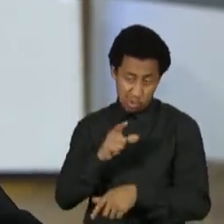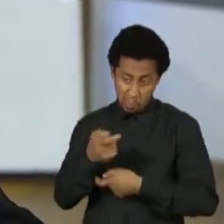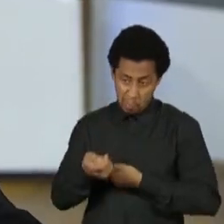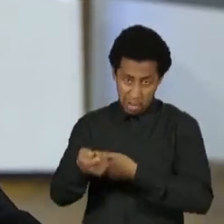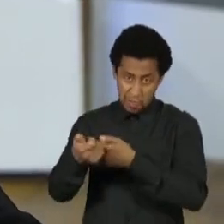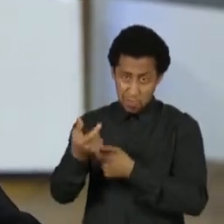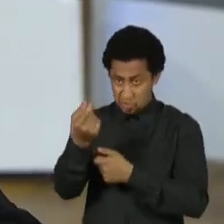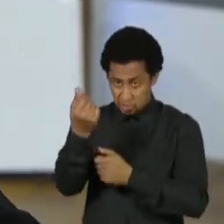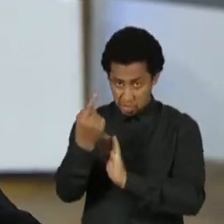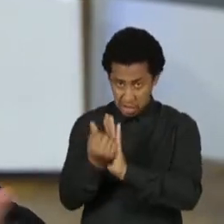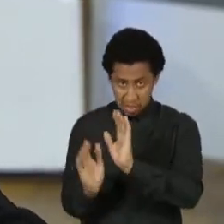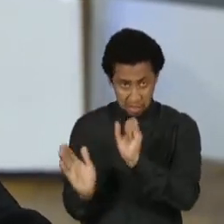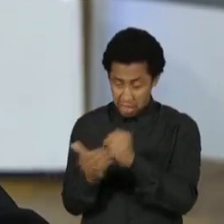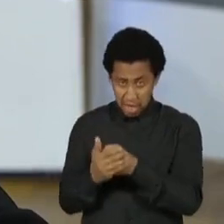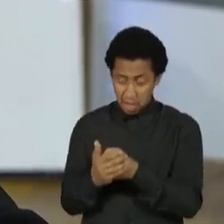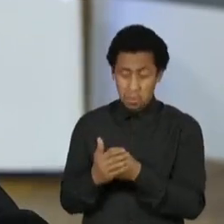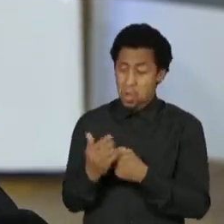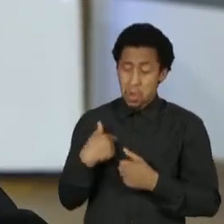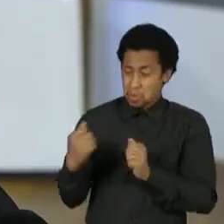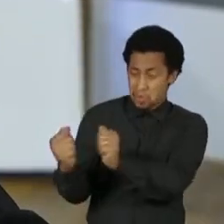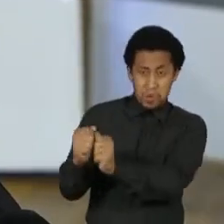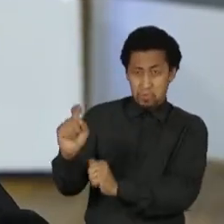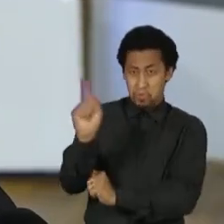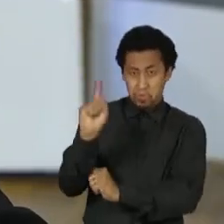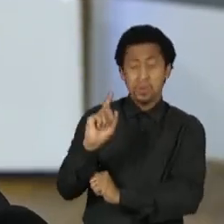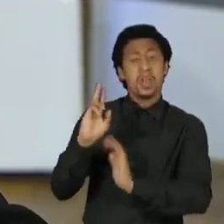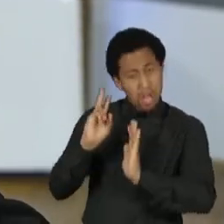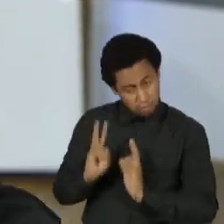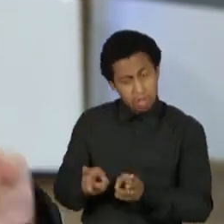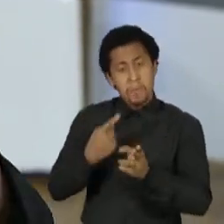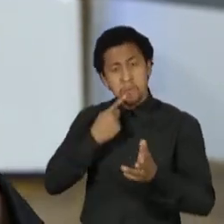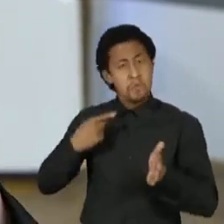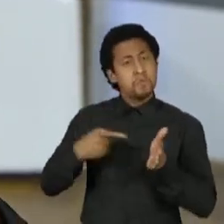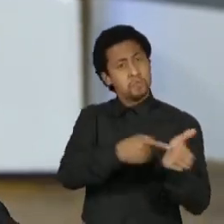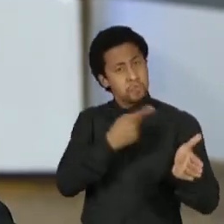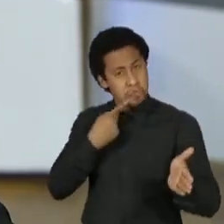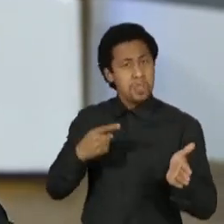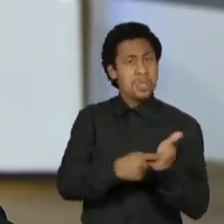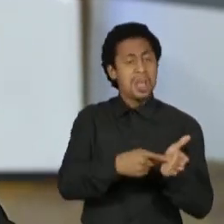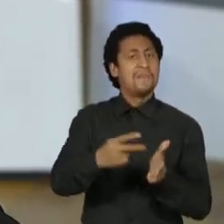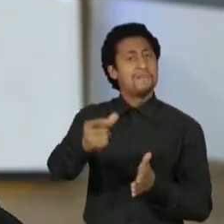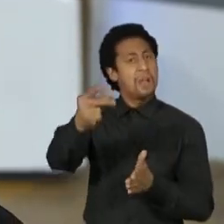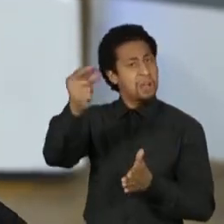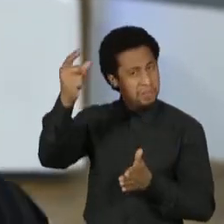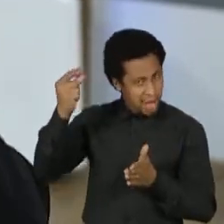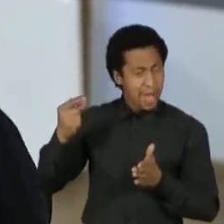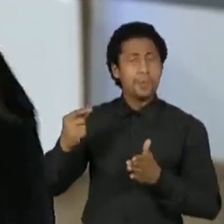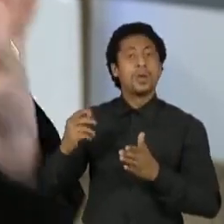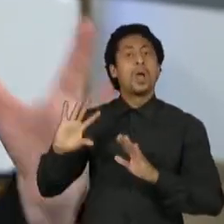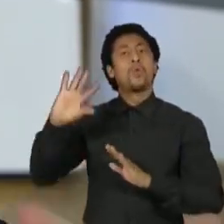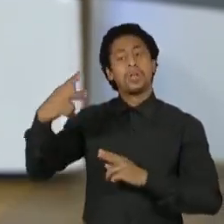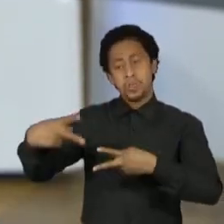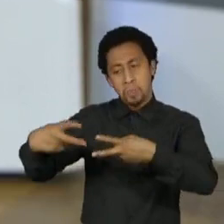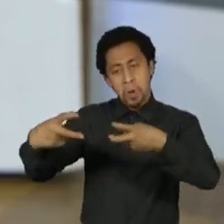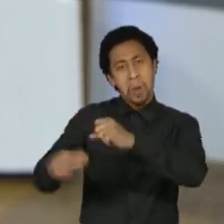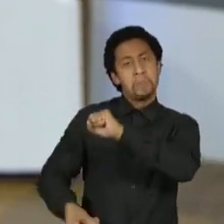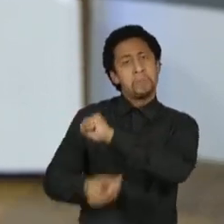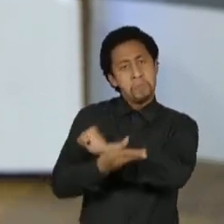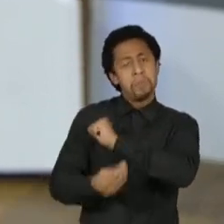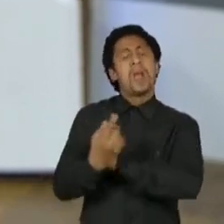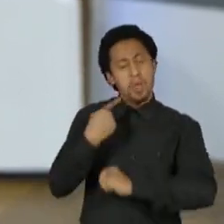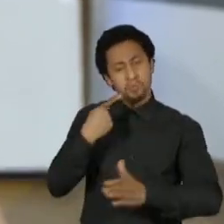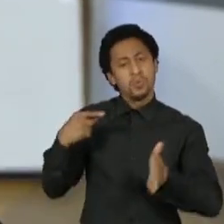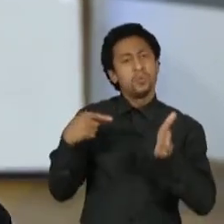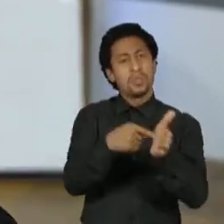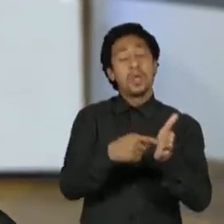eu denunciei. Aliás, eu os denuncio desde o Petrolão. O Lula não tem a capacidade de fazer o meia-culpa como grande orquestrador